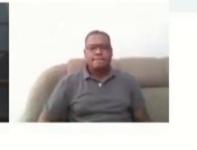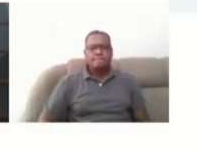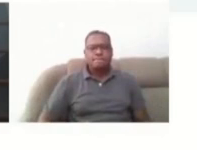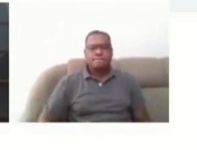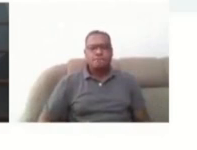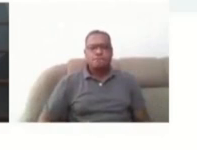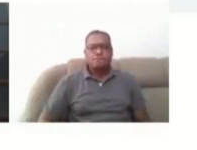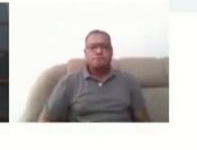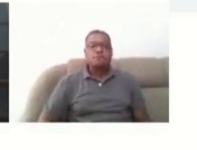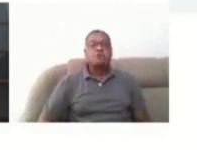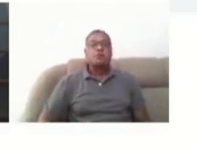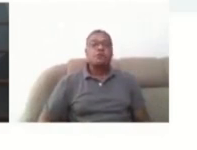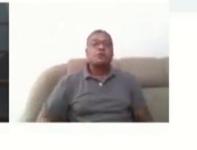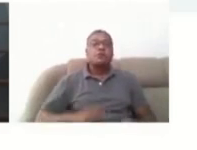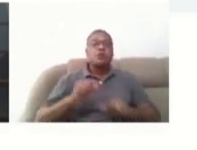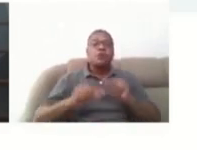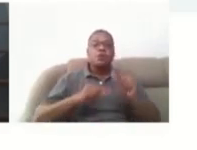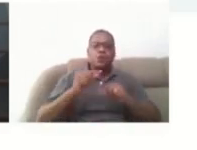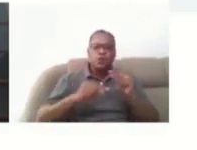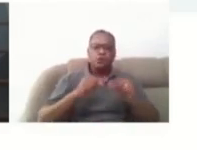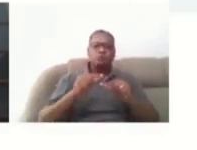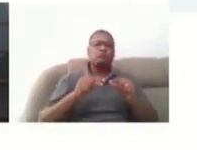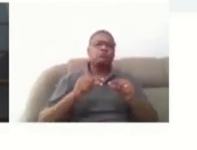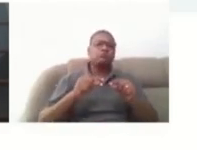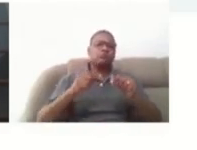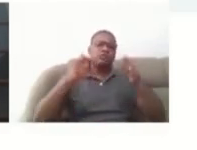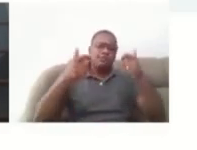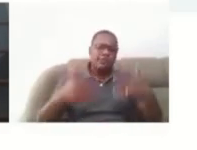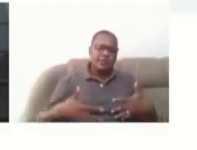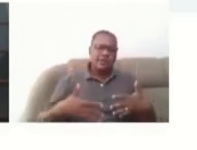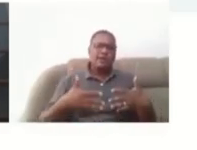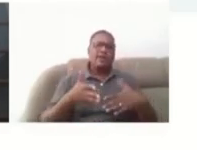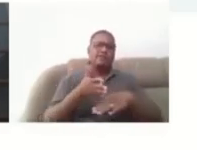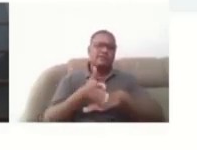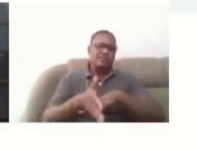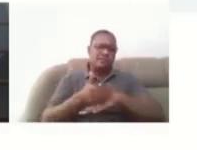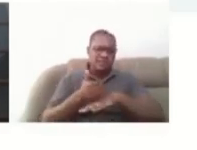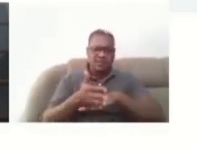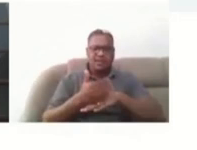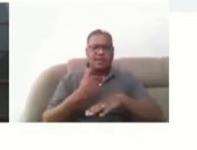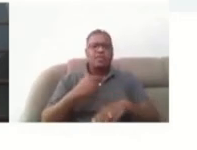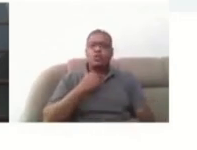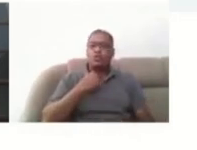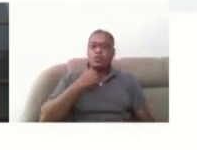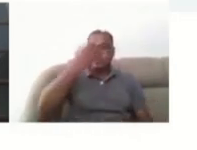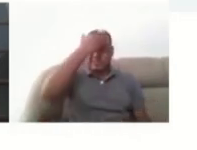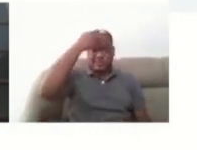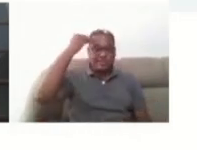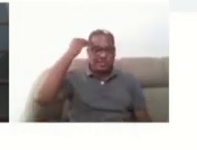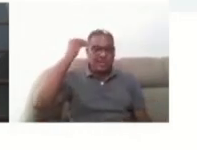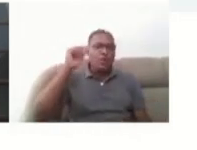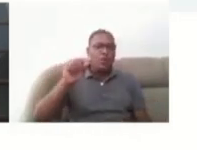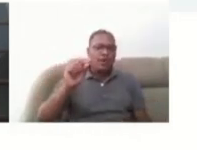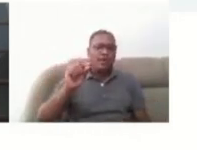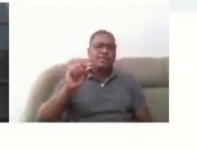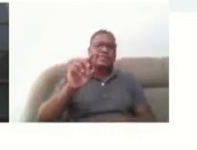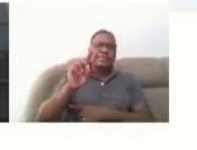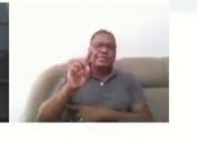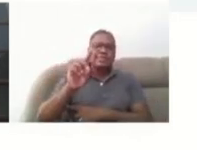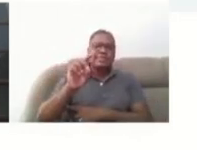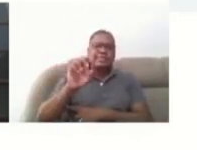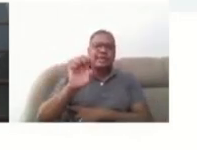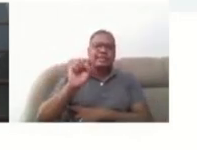E aí, eu trago também, quando a gente fala sobre acessibilidade, a gente não pode esquecer sobre desenho universal, né?